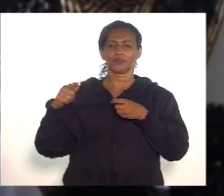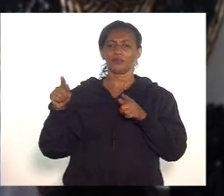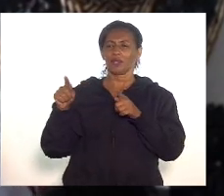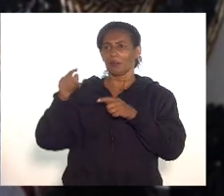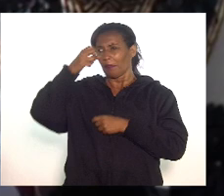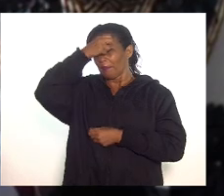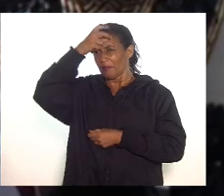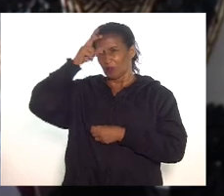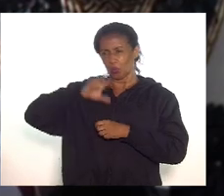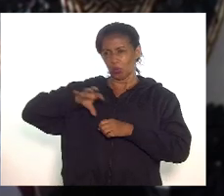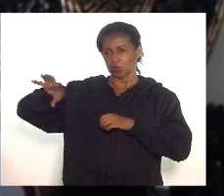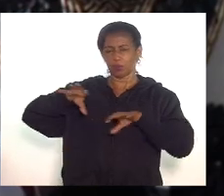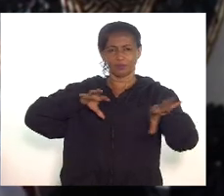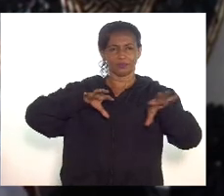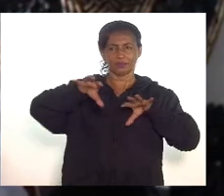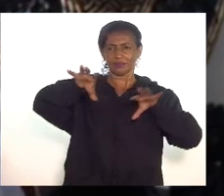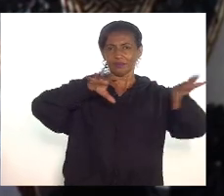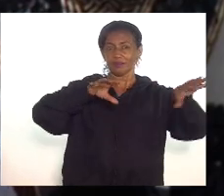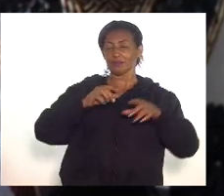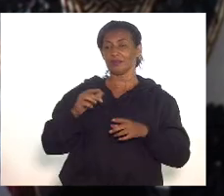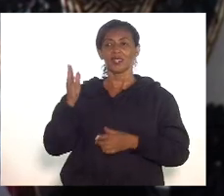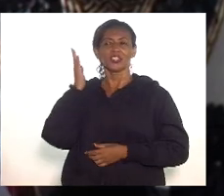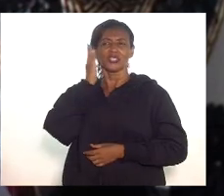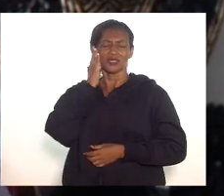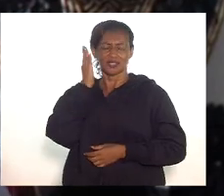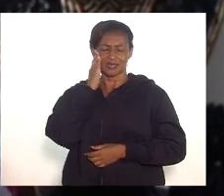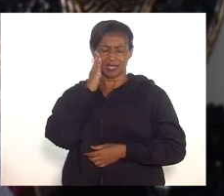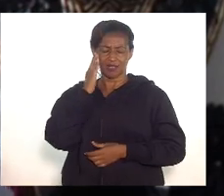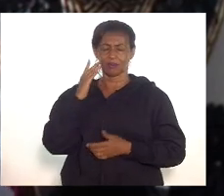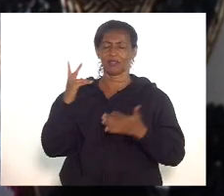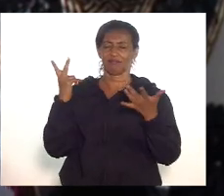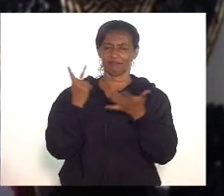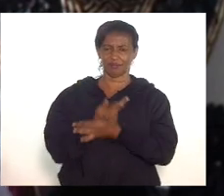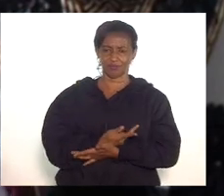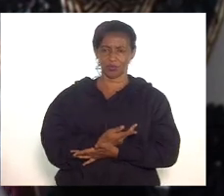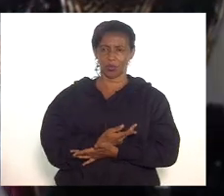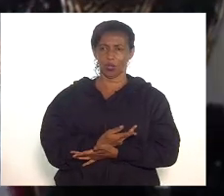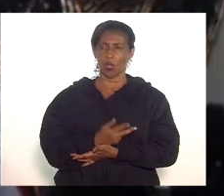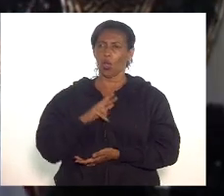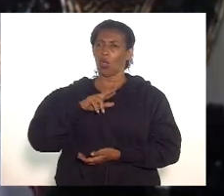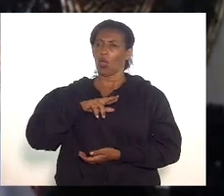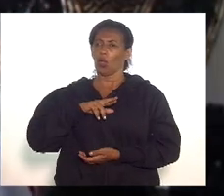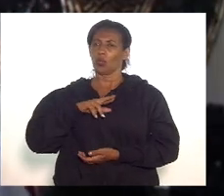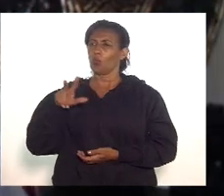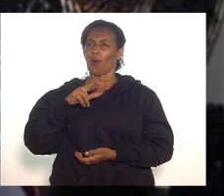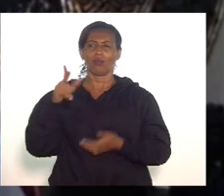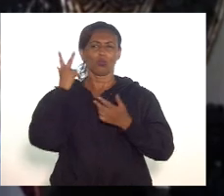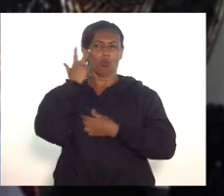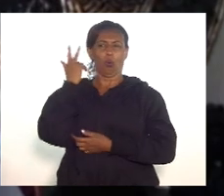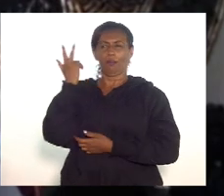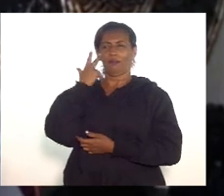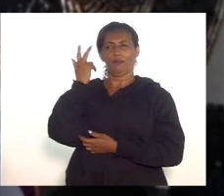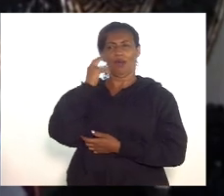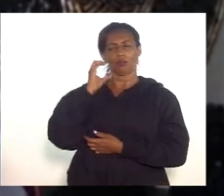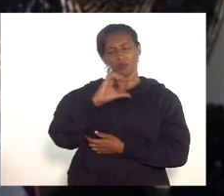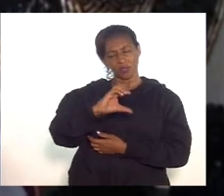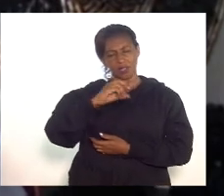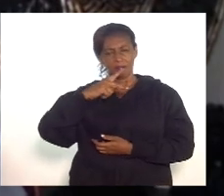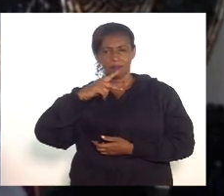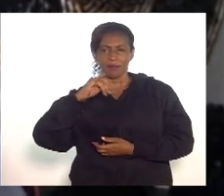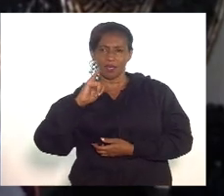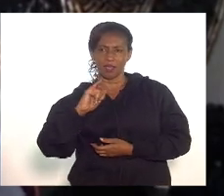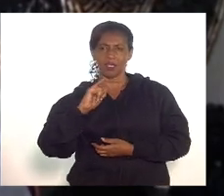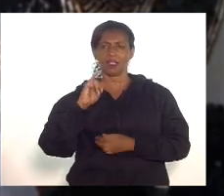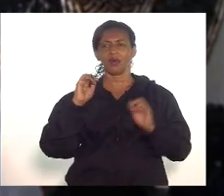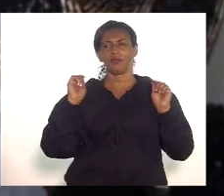corriqueiros. Não é possível que a gente encare isso com normalidade. Então, essa CPI vai